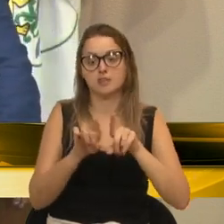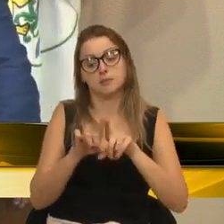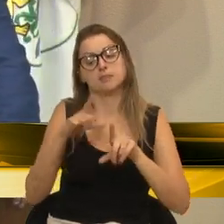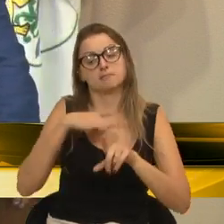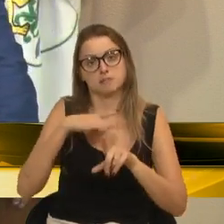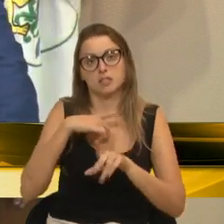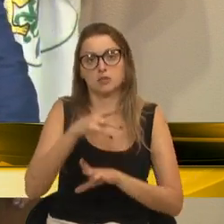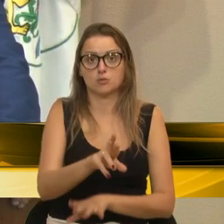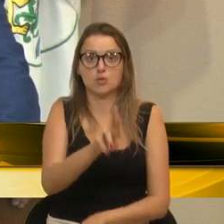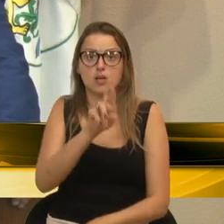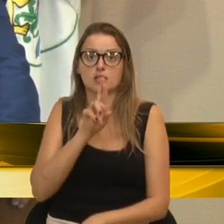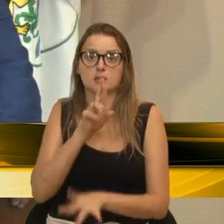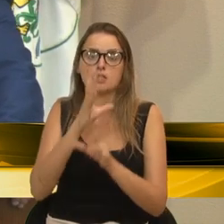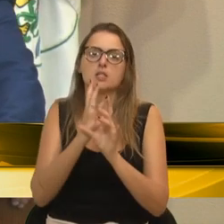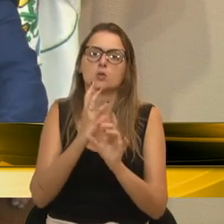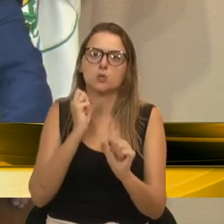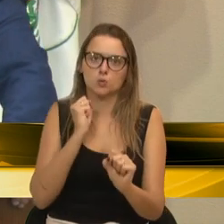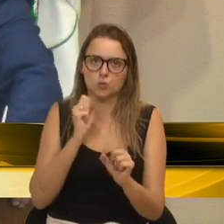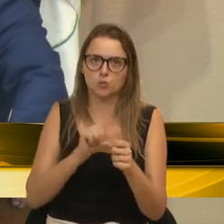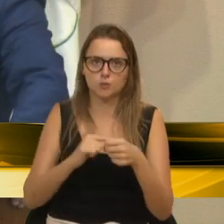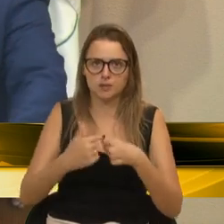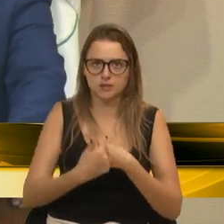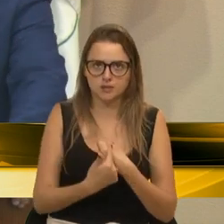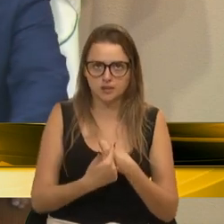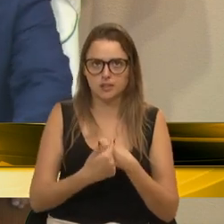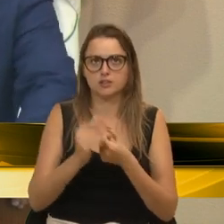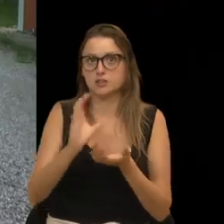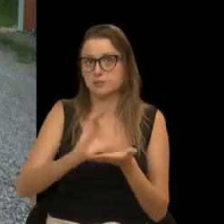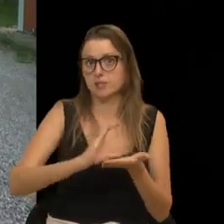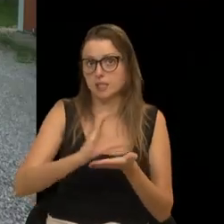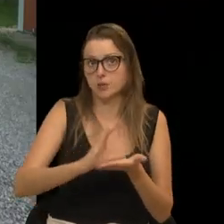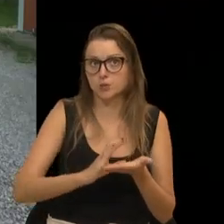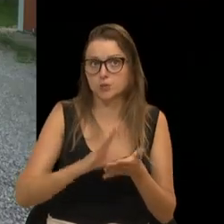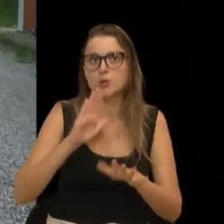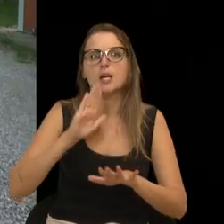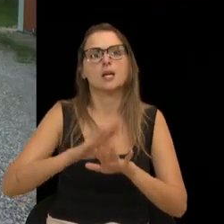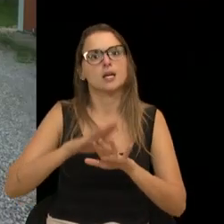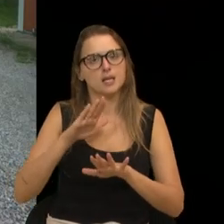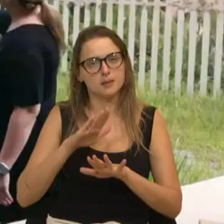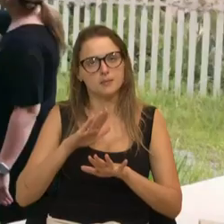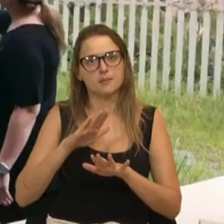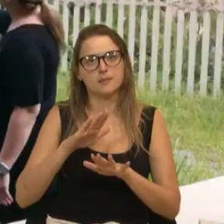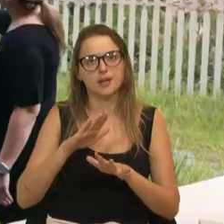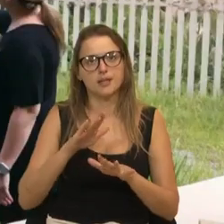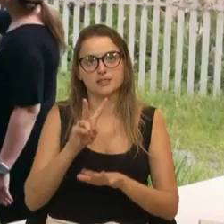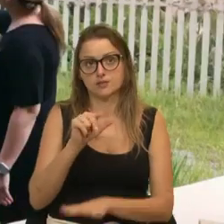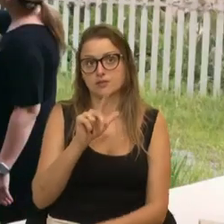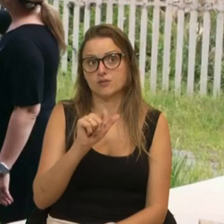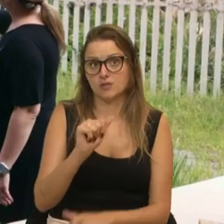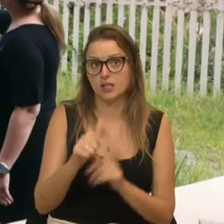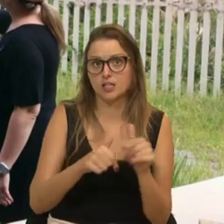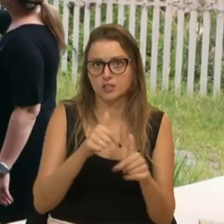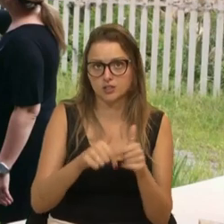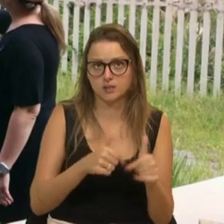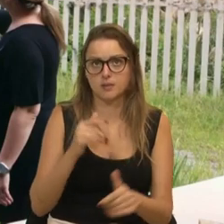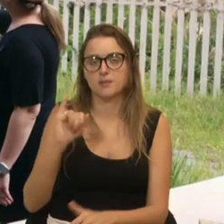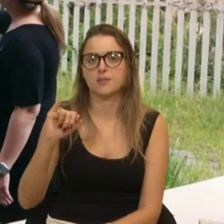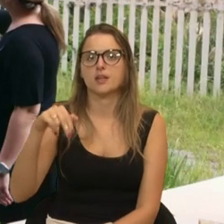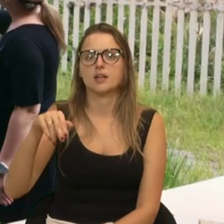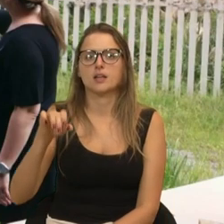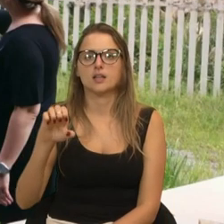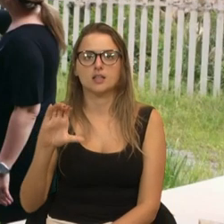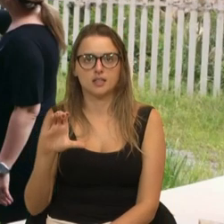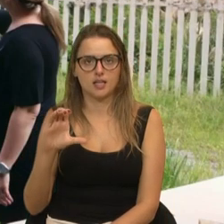lucro, gerando recursos e gerando muito emprego na cidade de Caxias do Sul. O INEC serve,